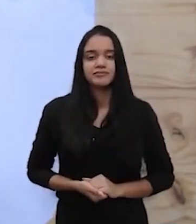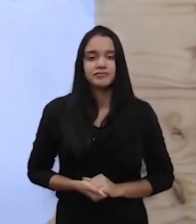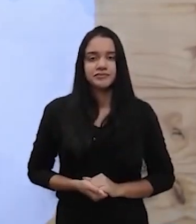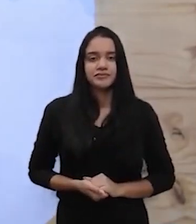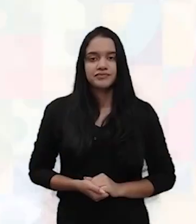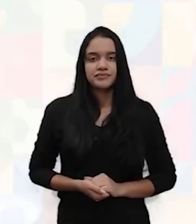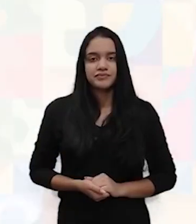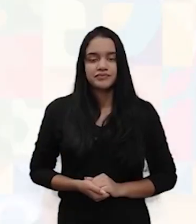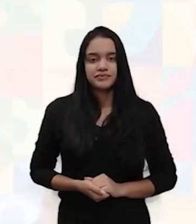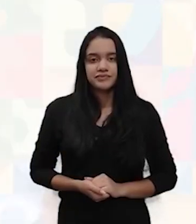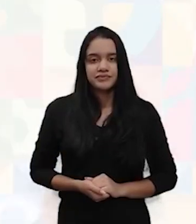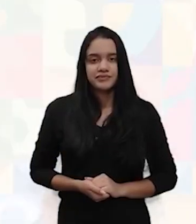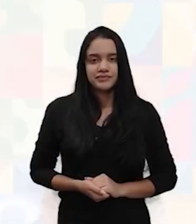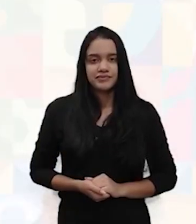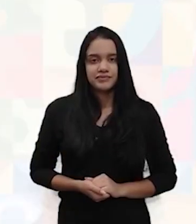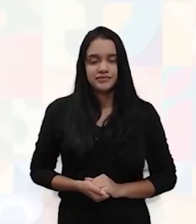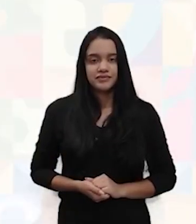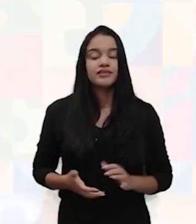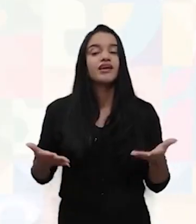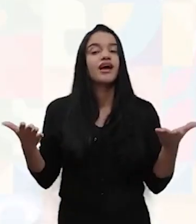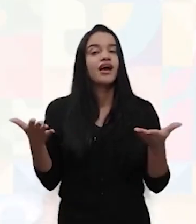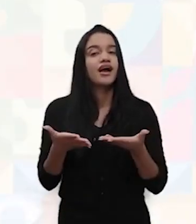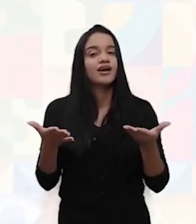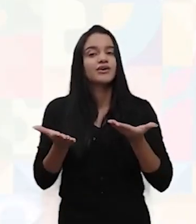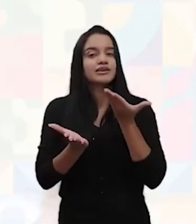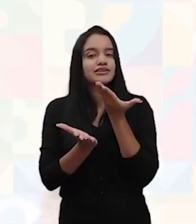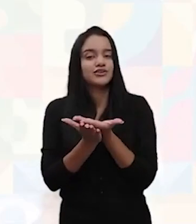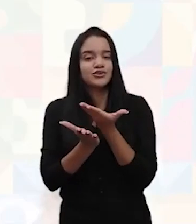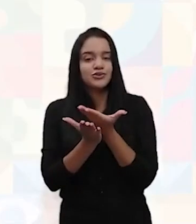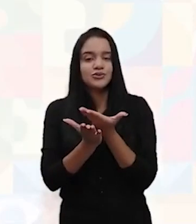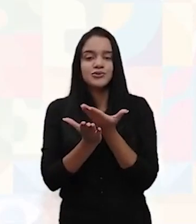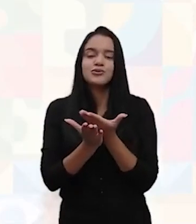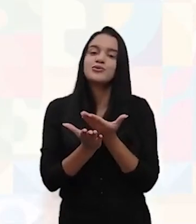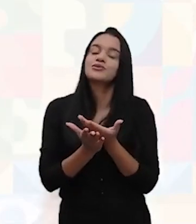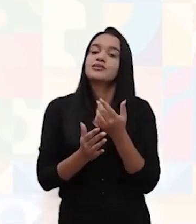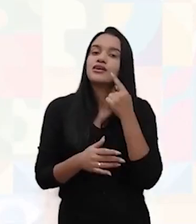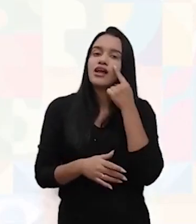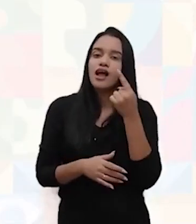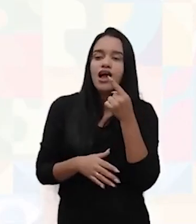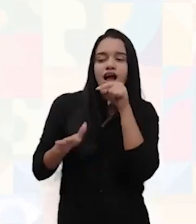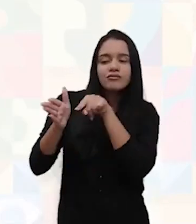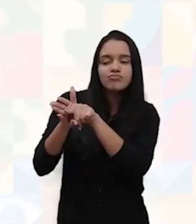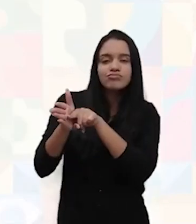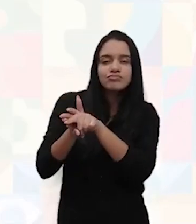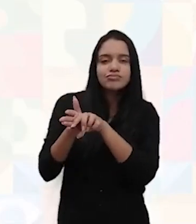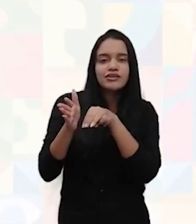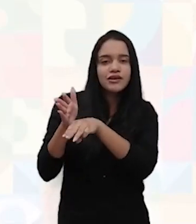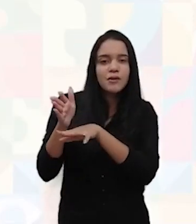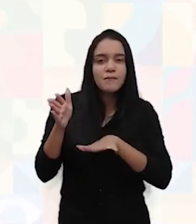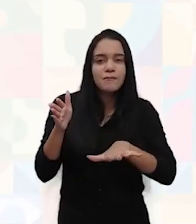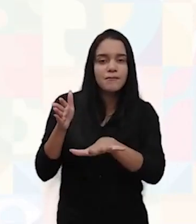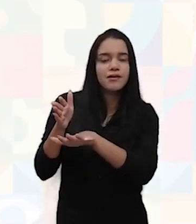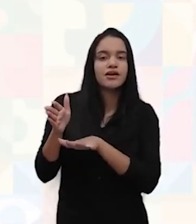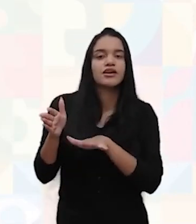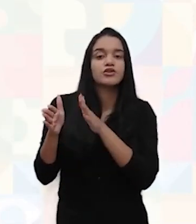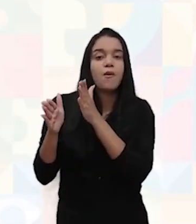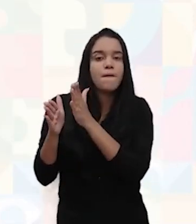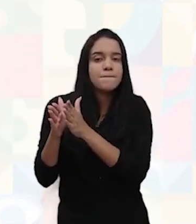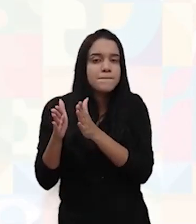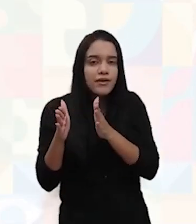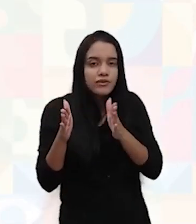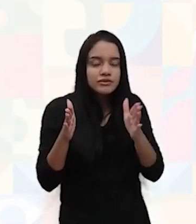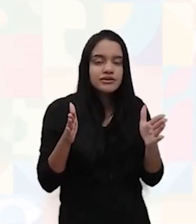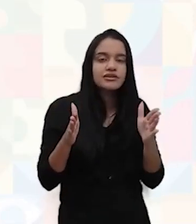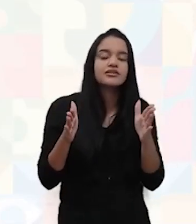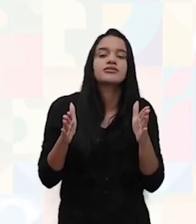Pois bem, vamos para o estudo de viabilidade, análise de mercado. Análise de mercado, processo pelo qual você